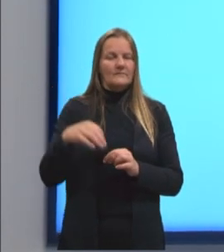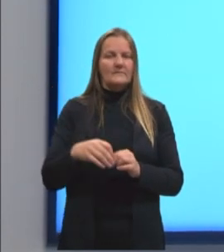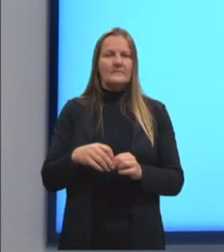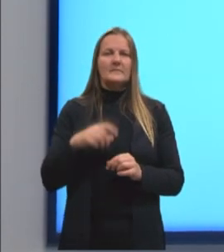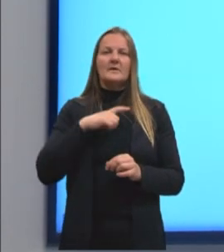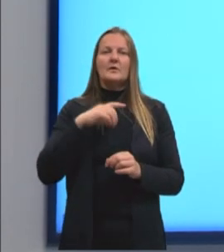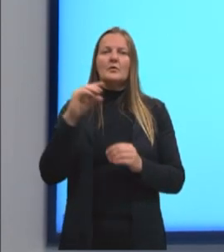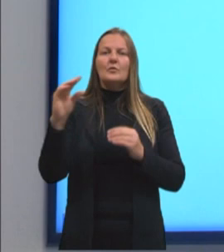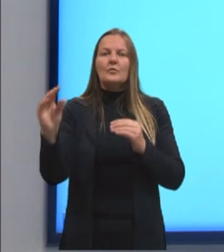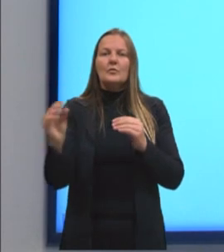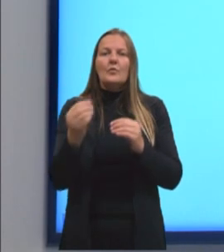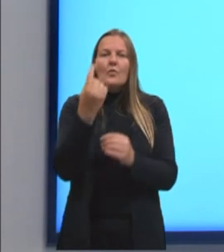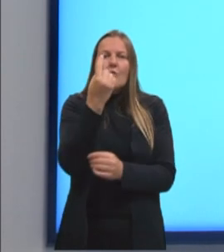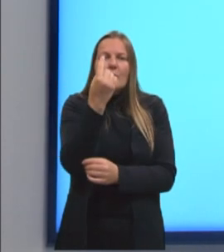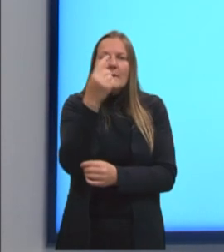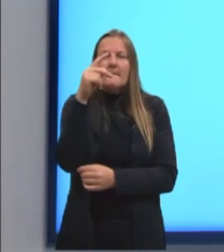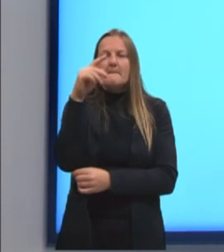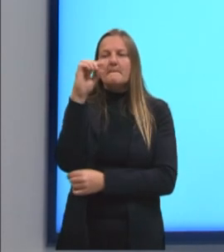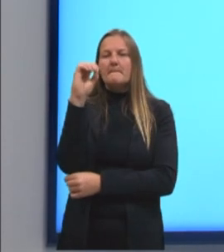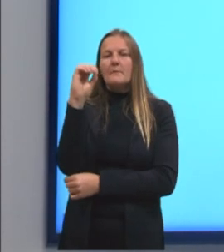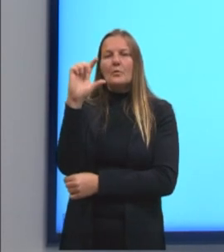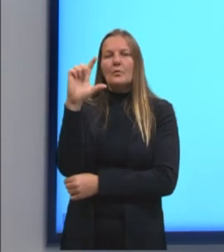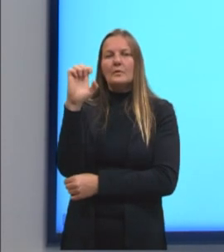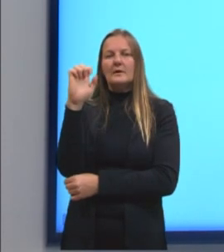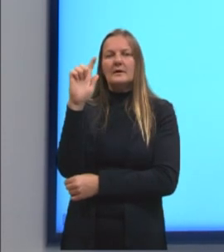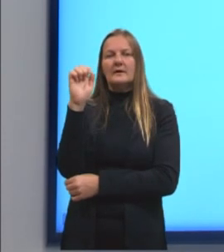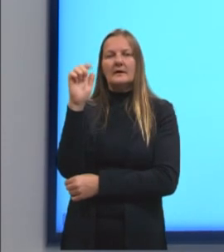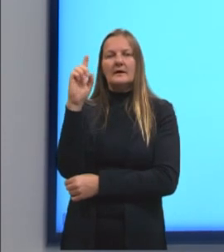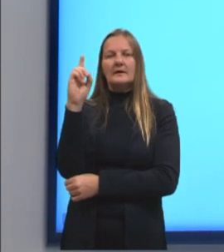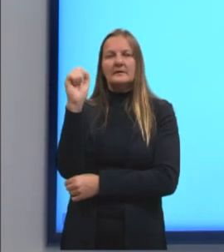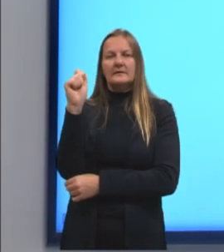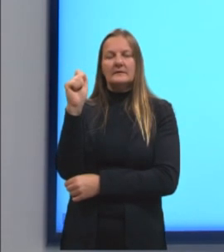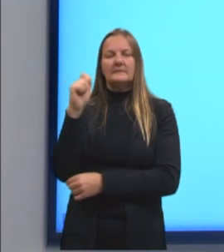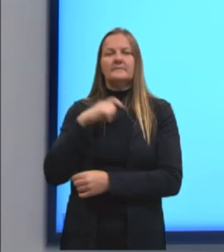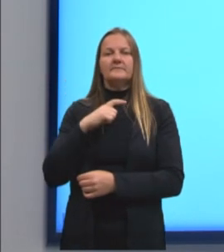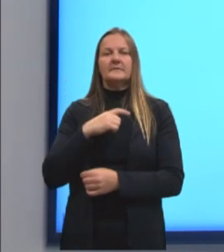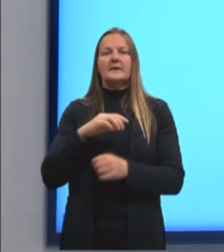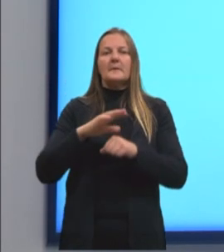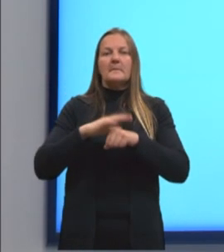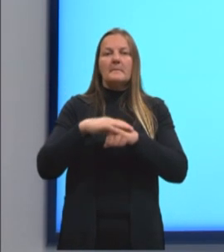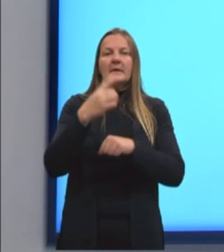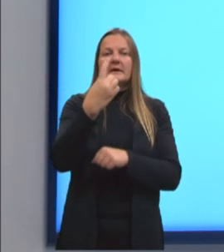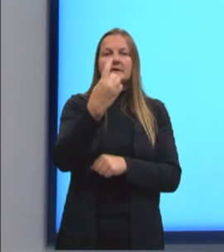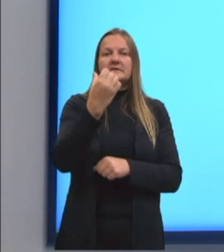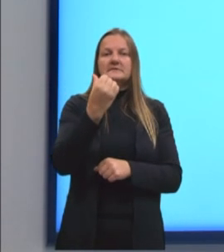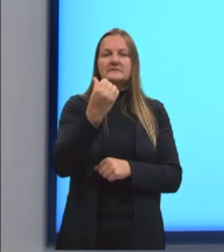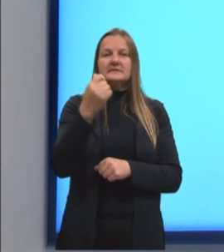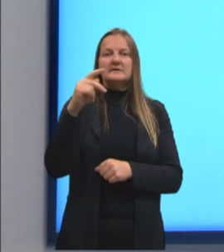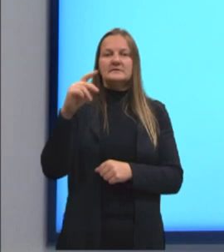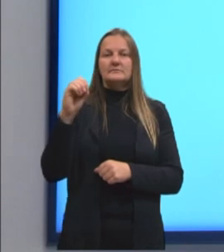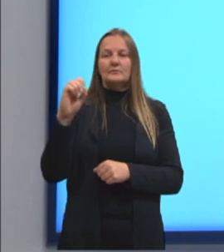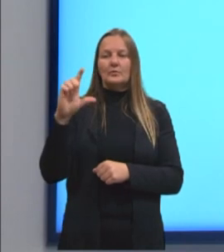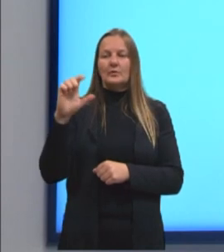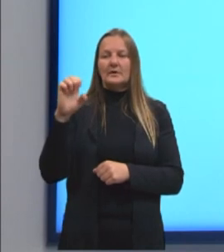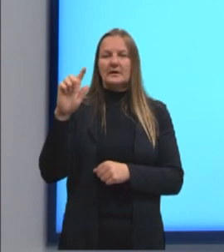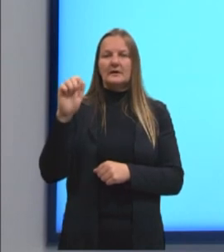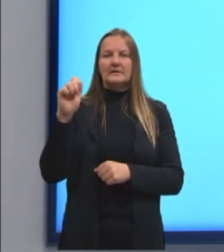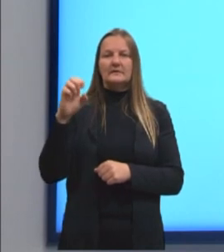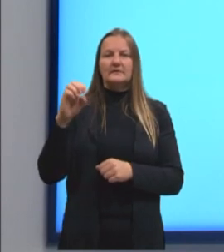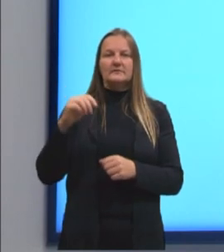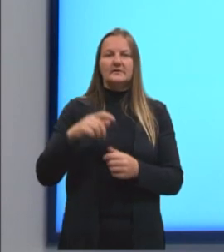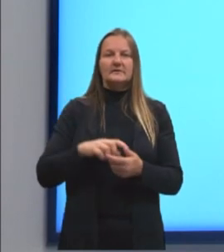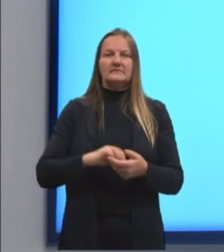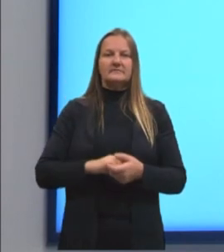Acrescenta 1 polegada na medida da largura e 16 polegadas na medida do comprimento. Esse